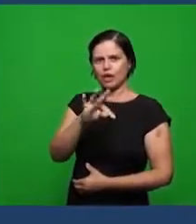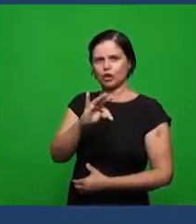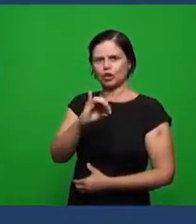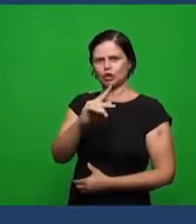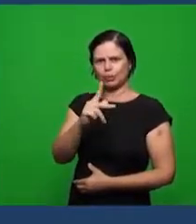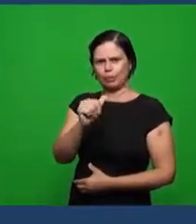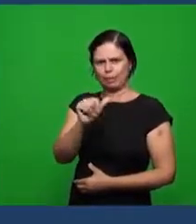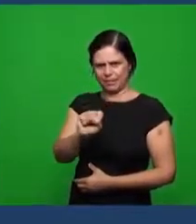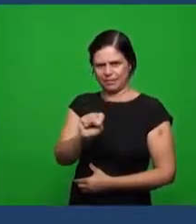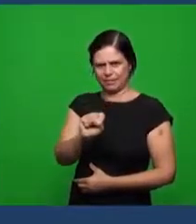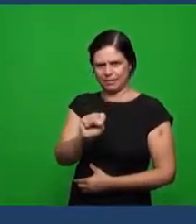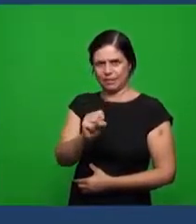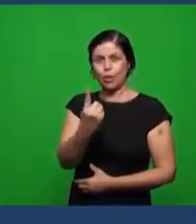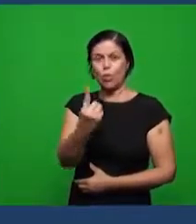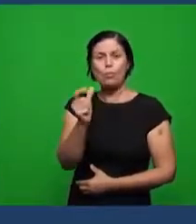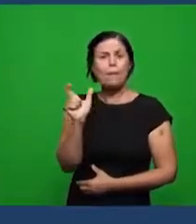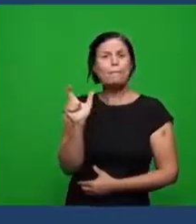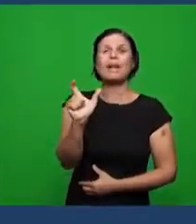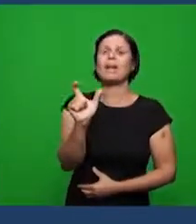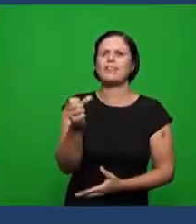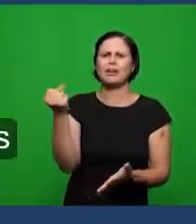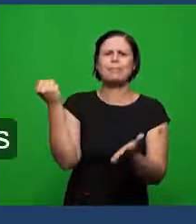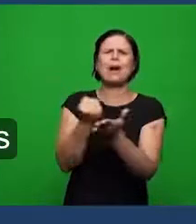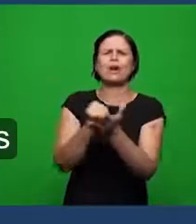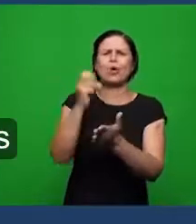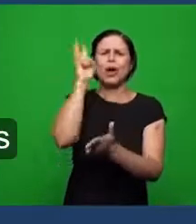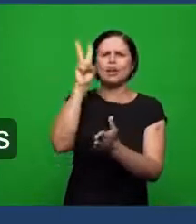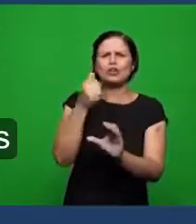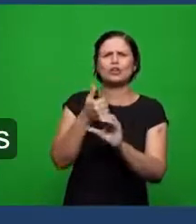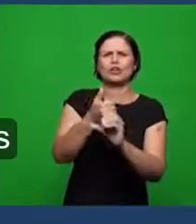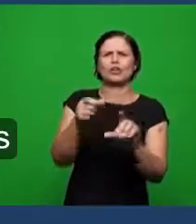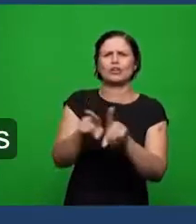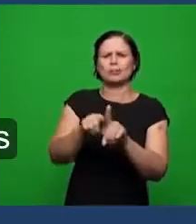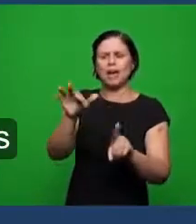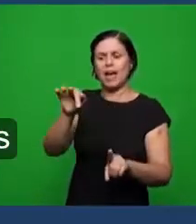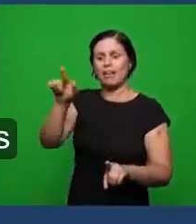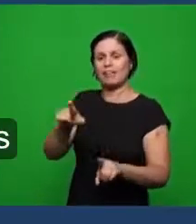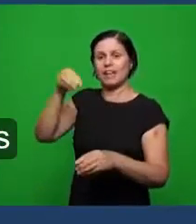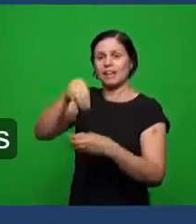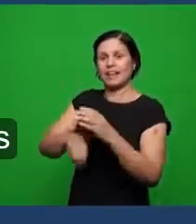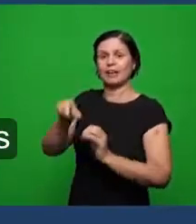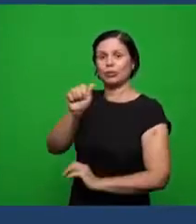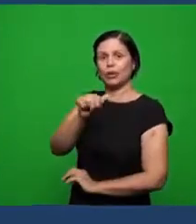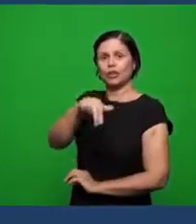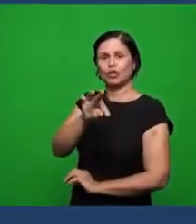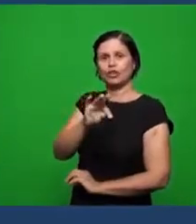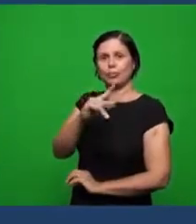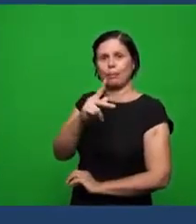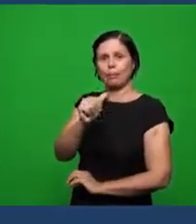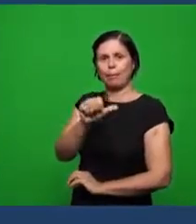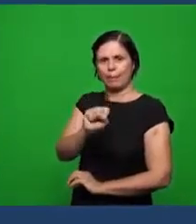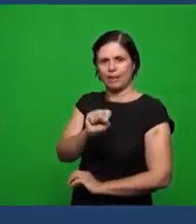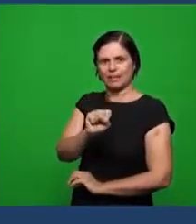essa resposta uma palavra que marcou a história do cristianismo e da fé na figura de Antipas